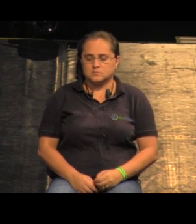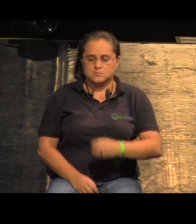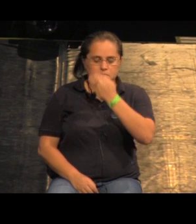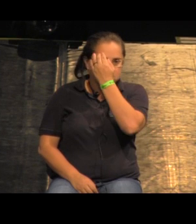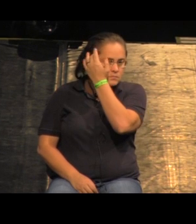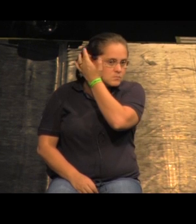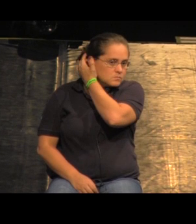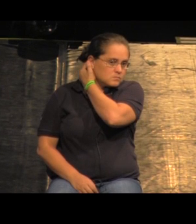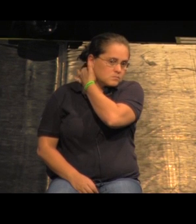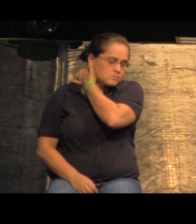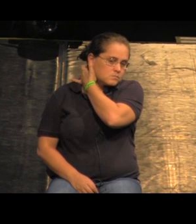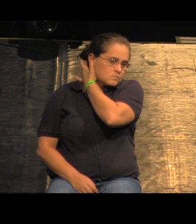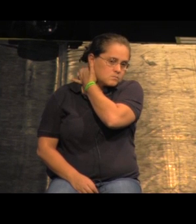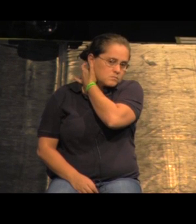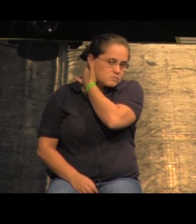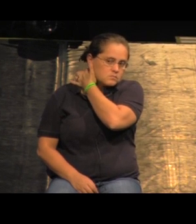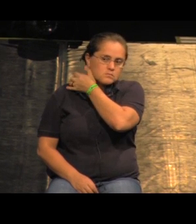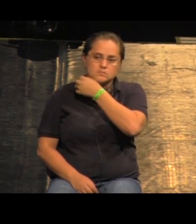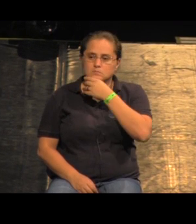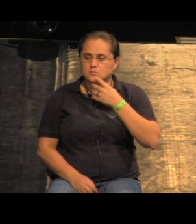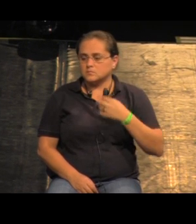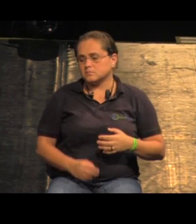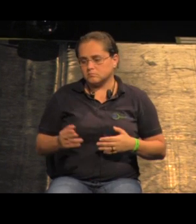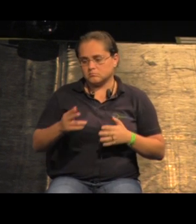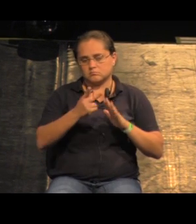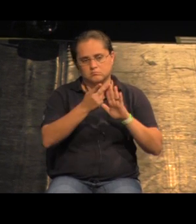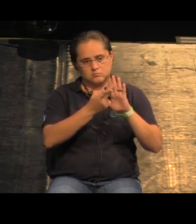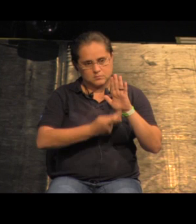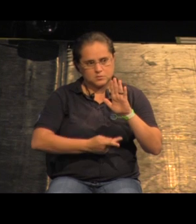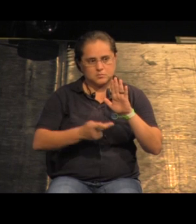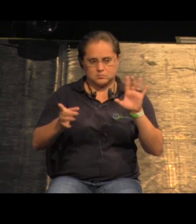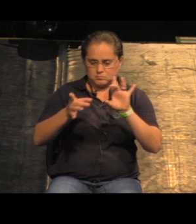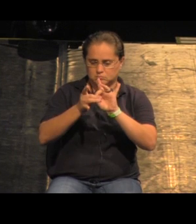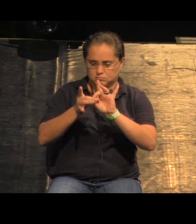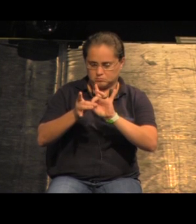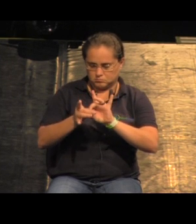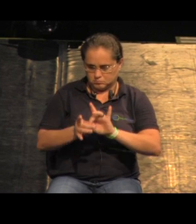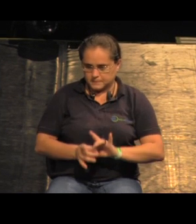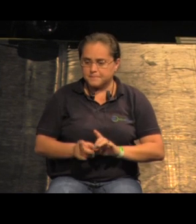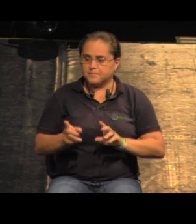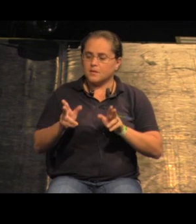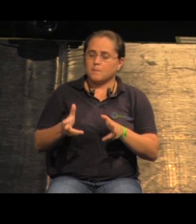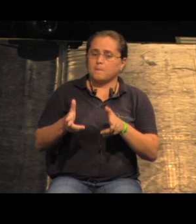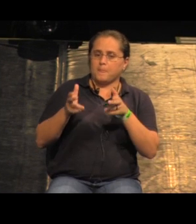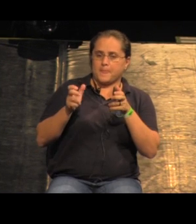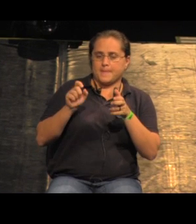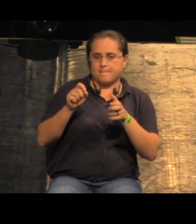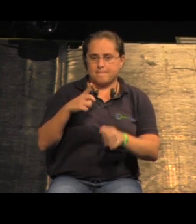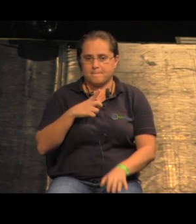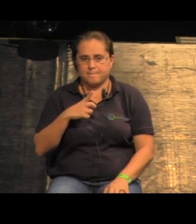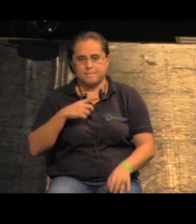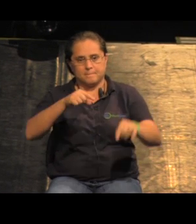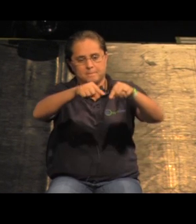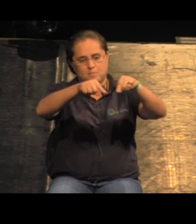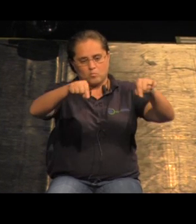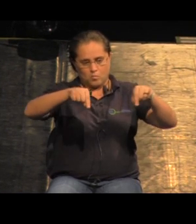esses seriam os planos que vão se conectando repara que o que existe é uma